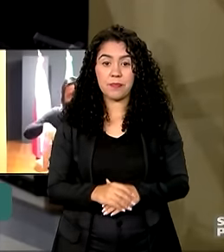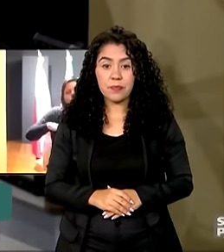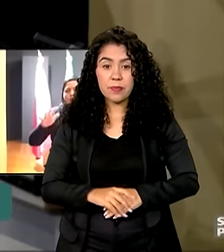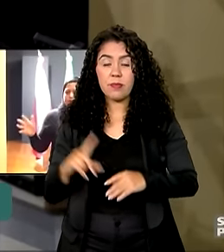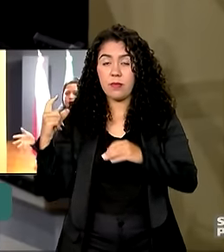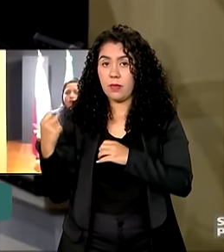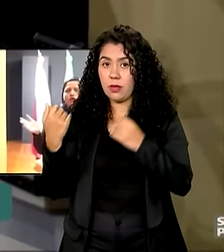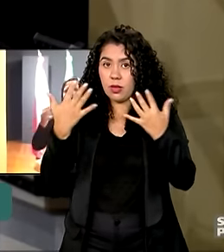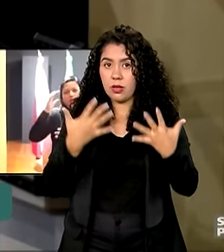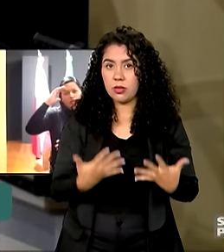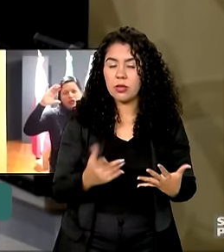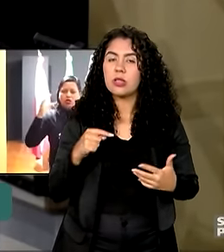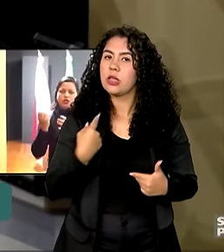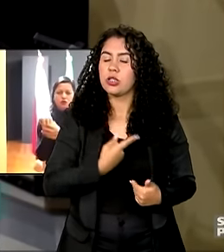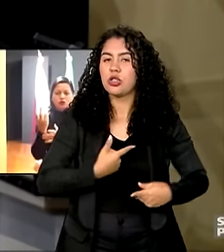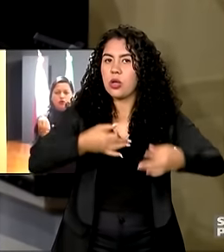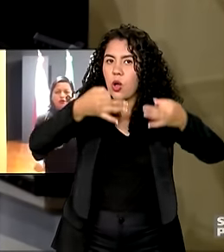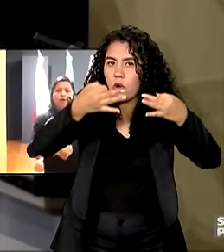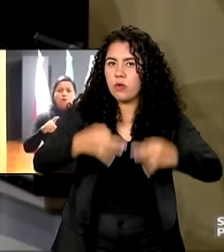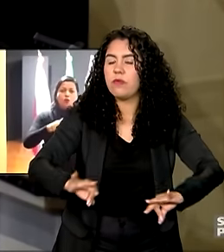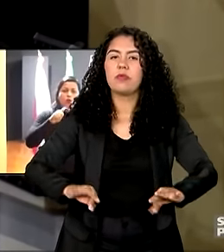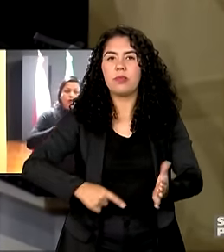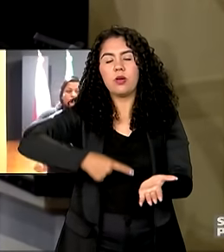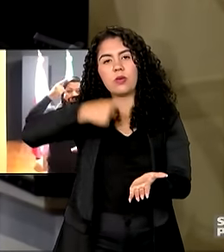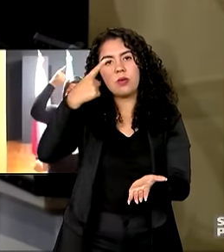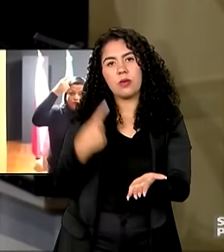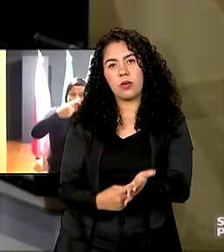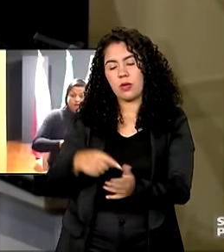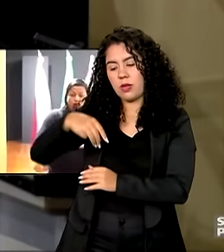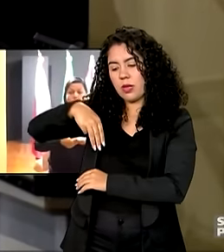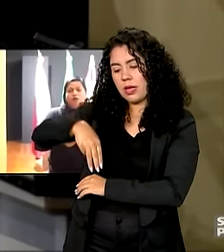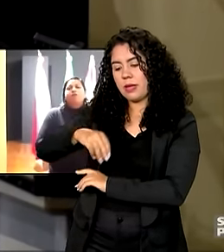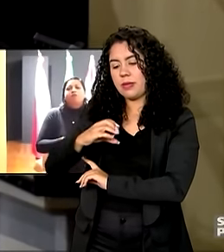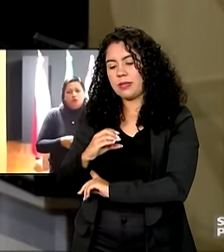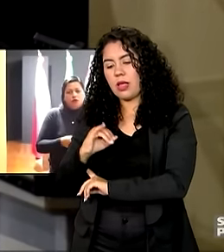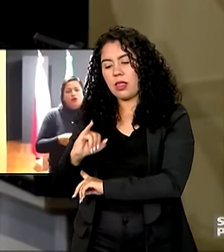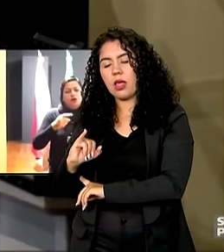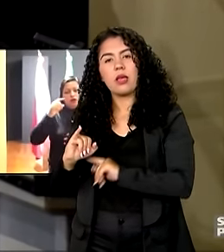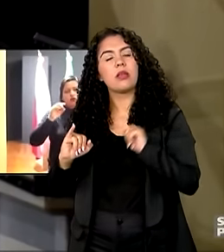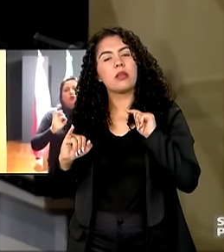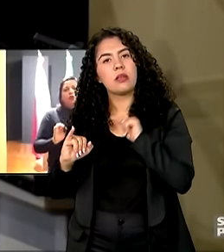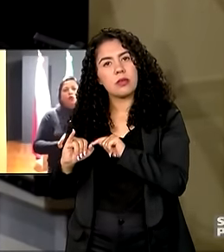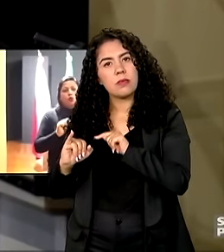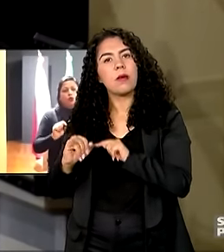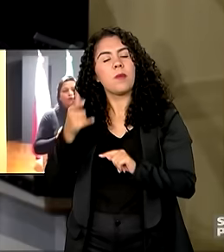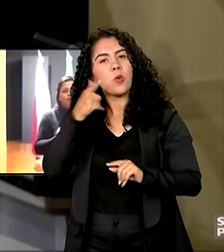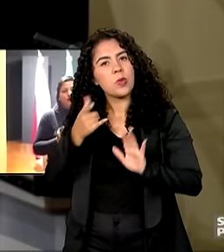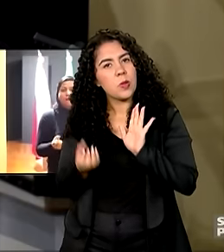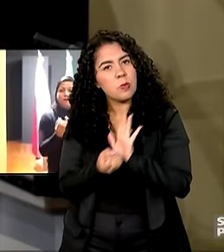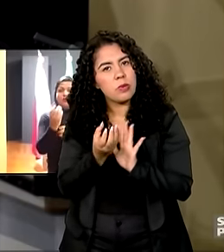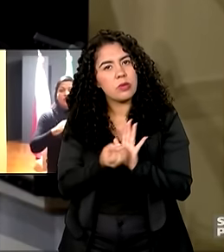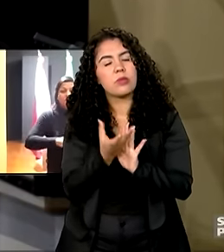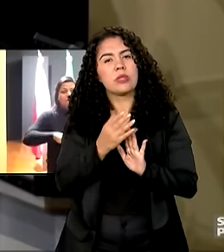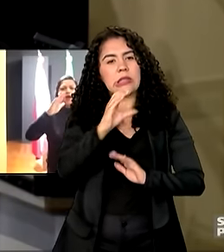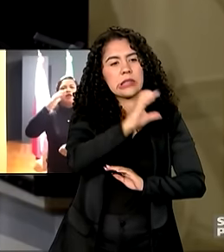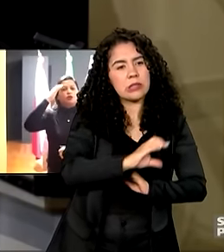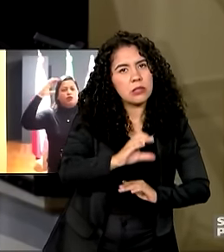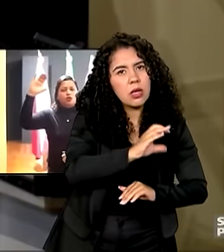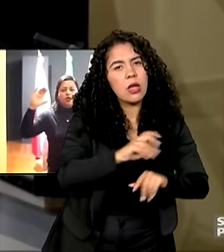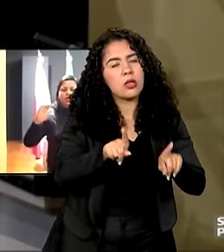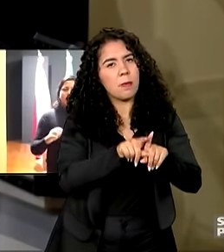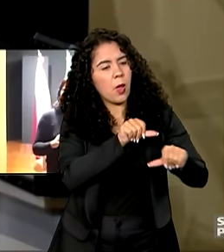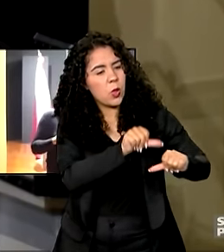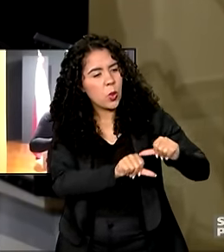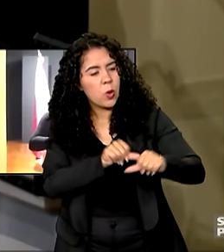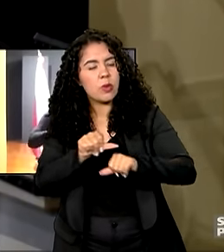assim, estamos reafirmando o compromisso do MCTI em produzir mais conhecimento científico, mais inovação e usar